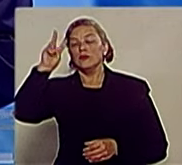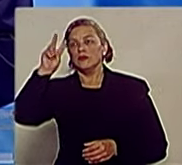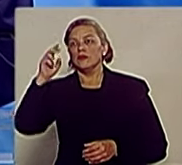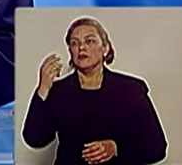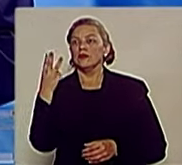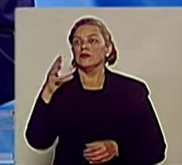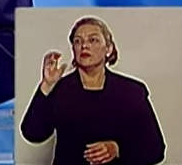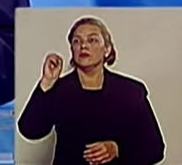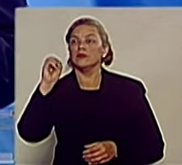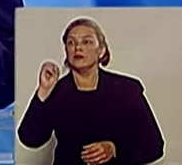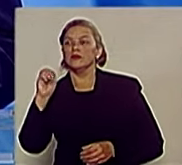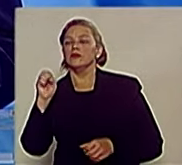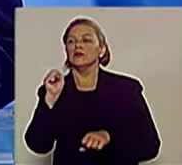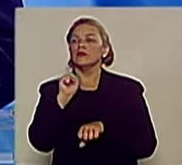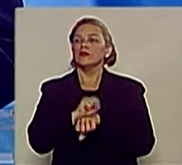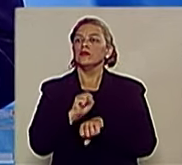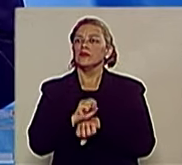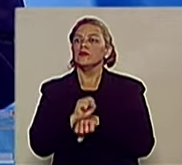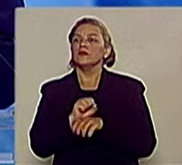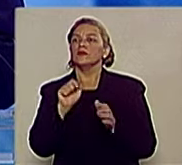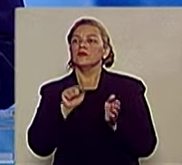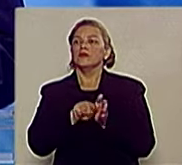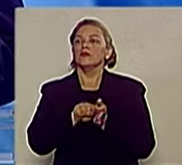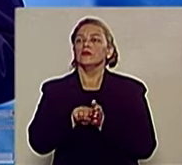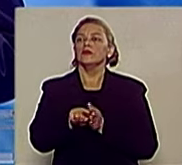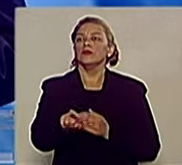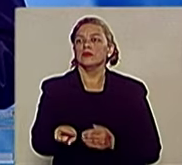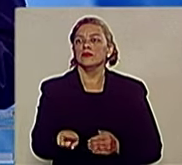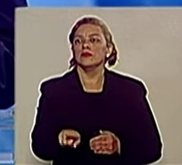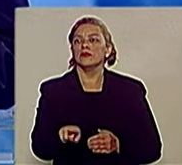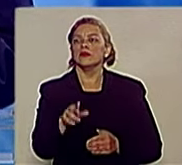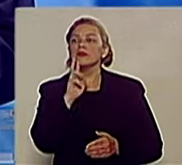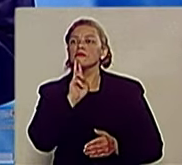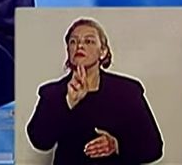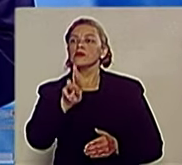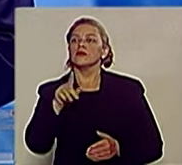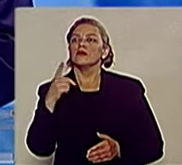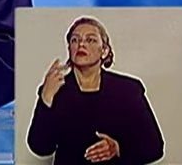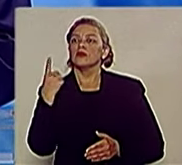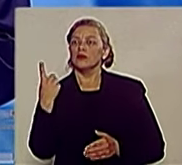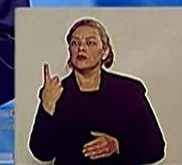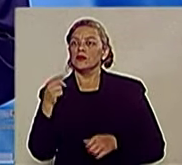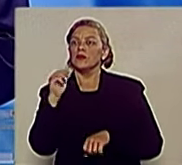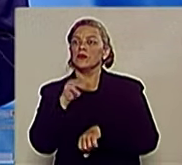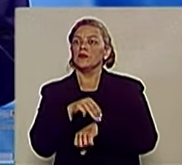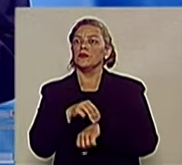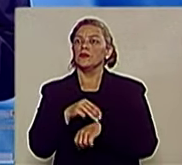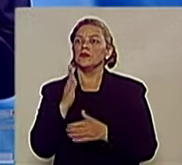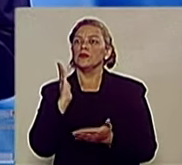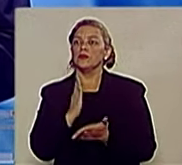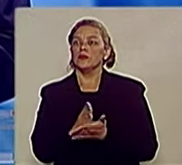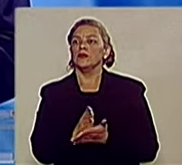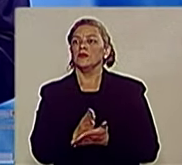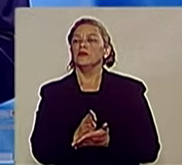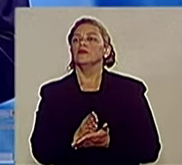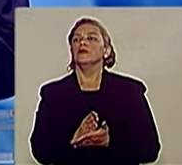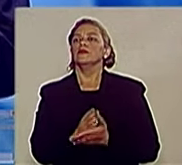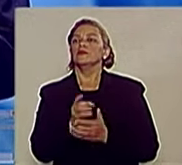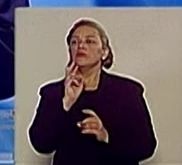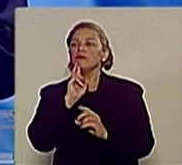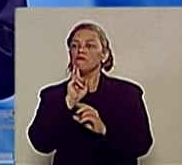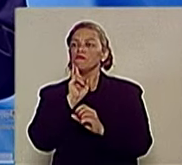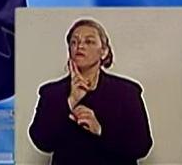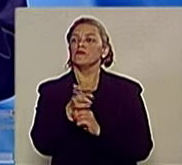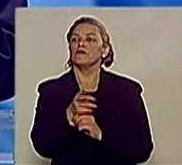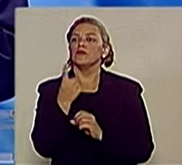para fazer a pergunta. A resposta deve ter até um minuto e meio. Então, o candidato que fez a pergunta tem um minuto para a réplica